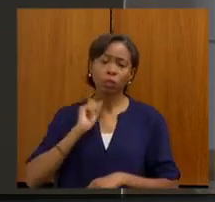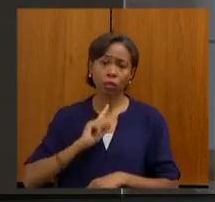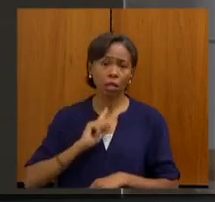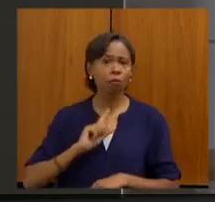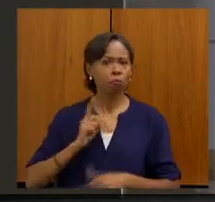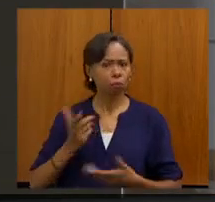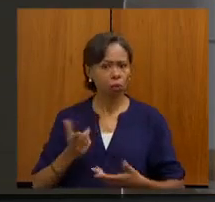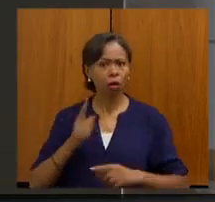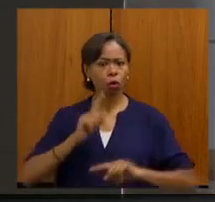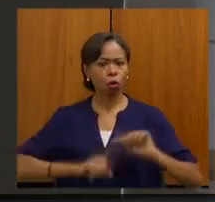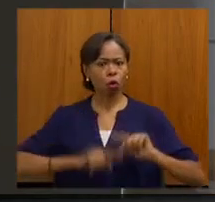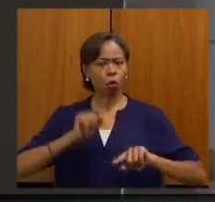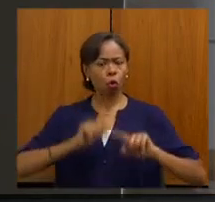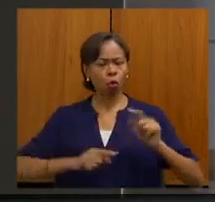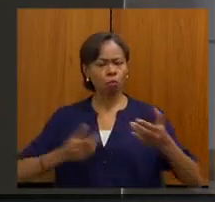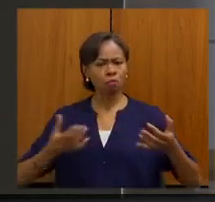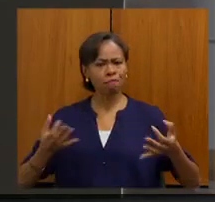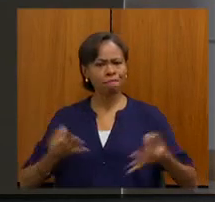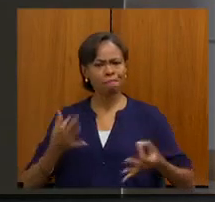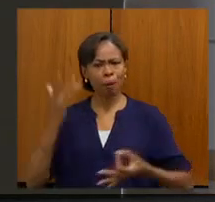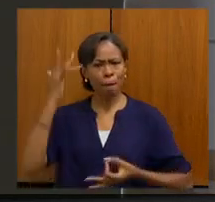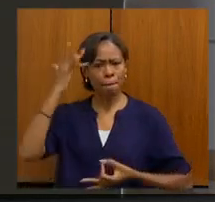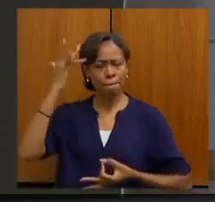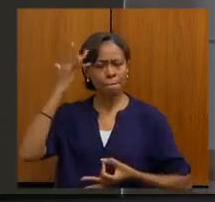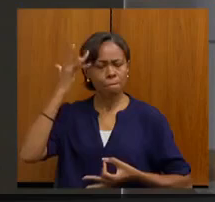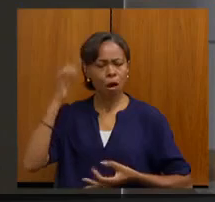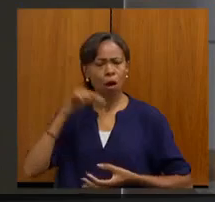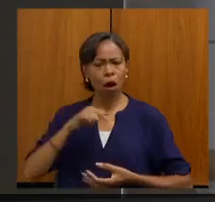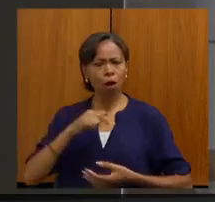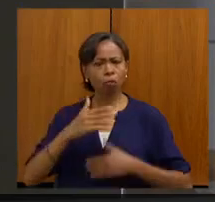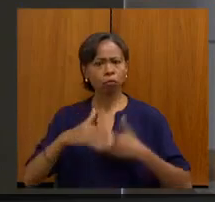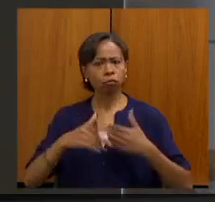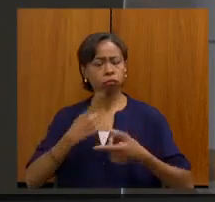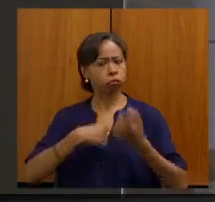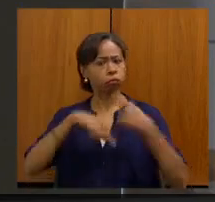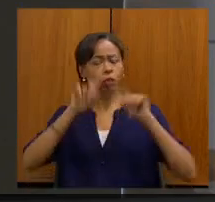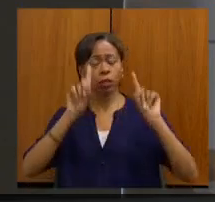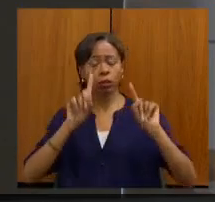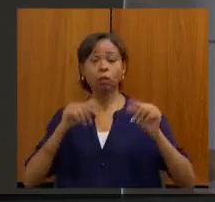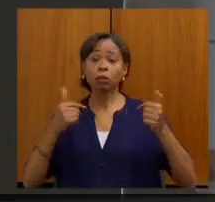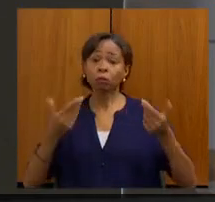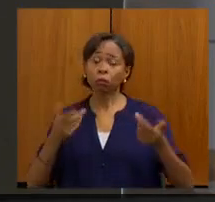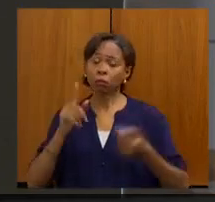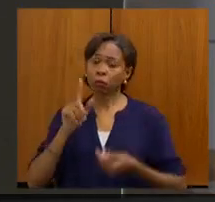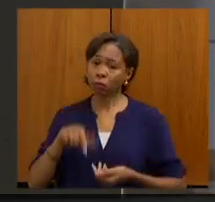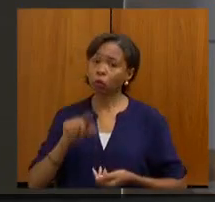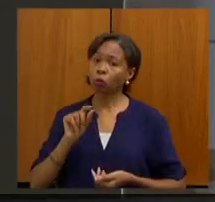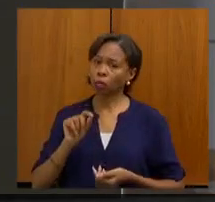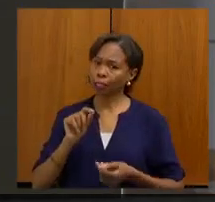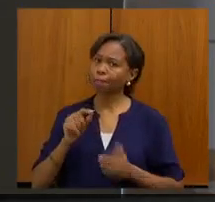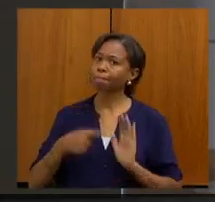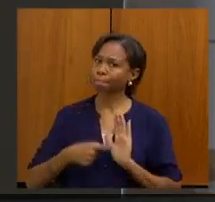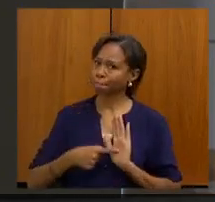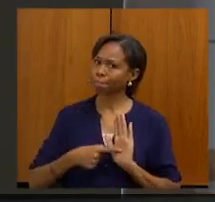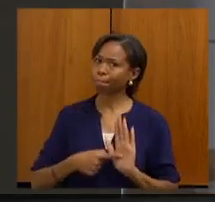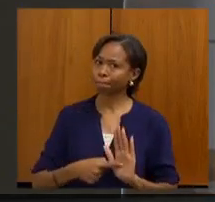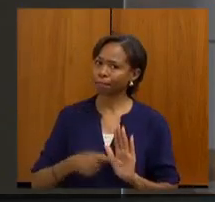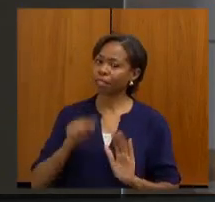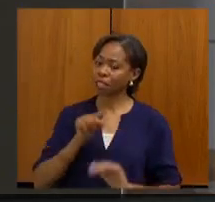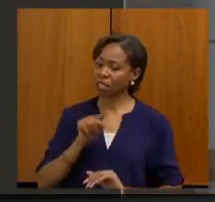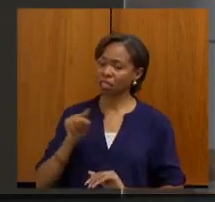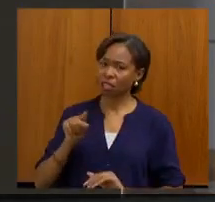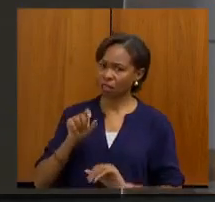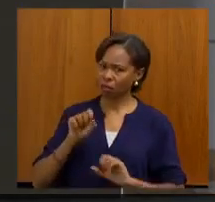porque é um equipamento ultra sofisticado, ou seja, é um sinal dedicado,